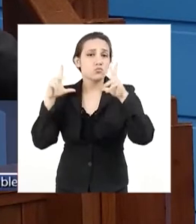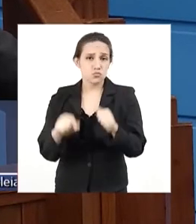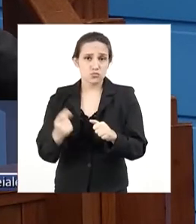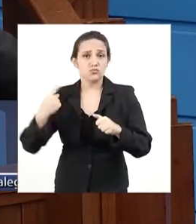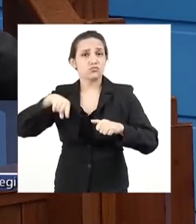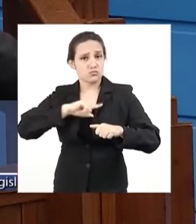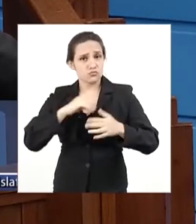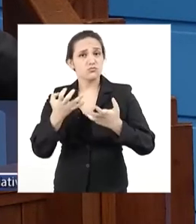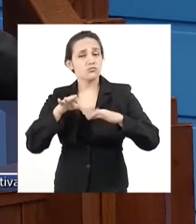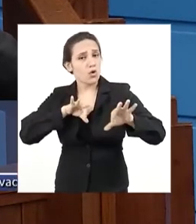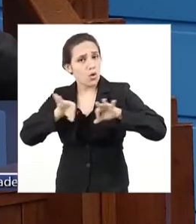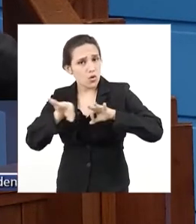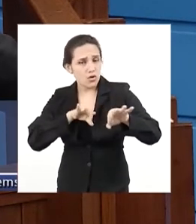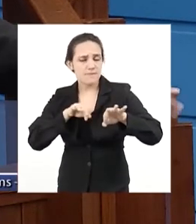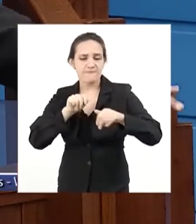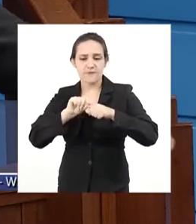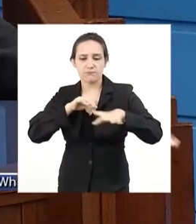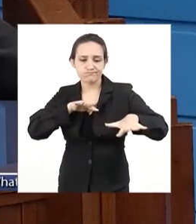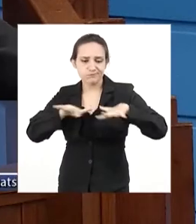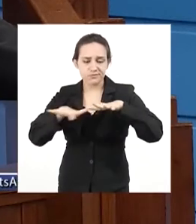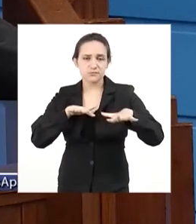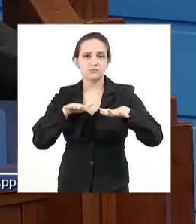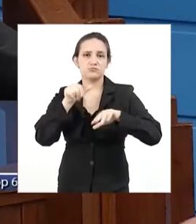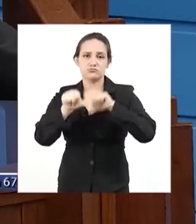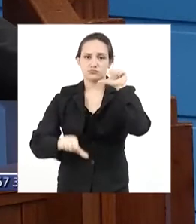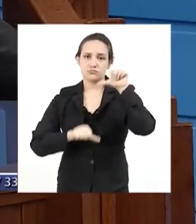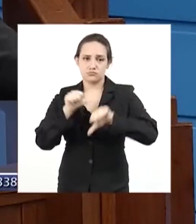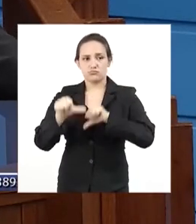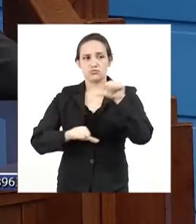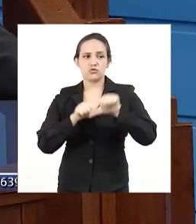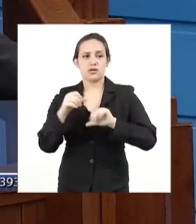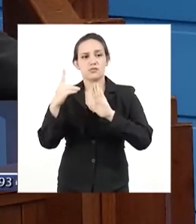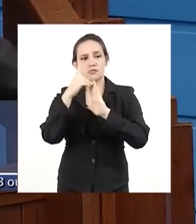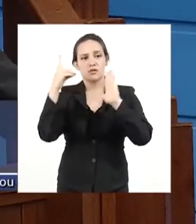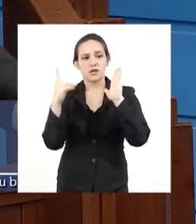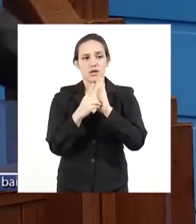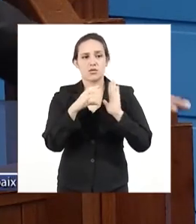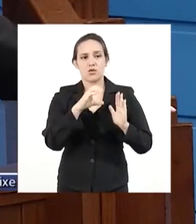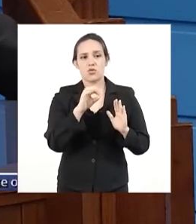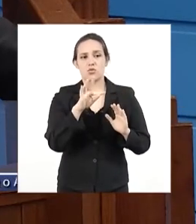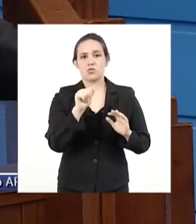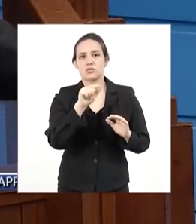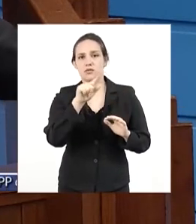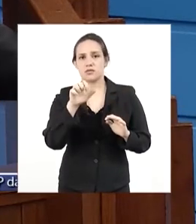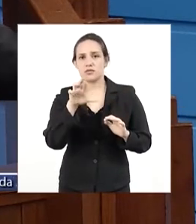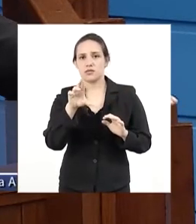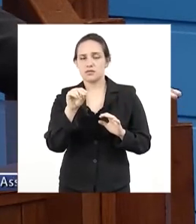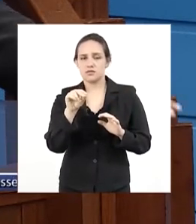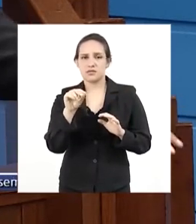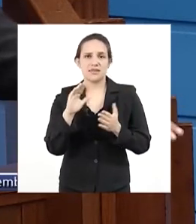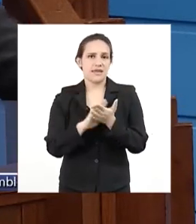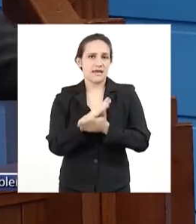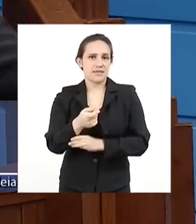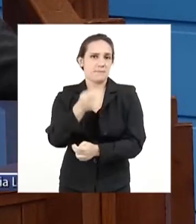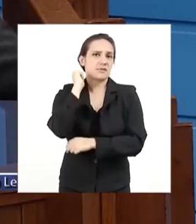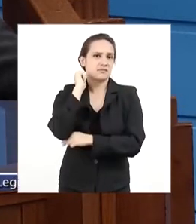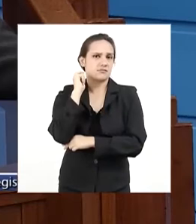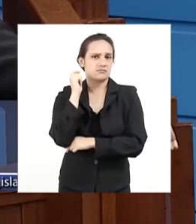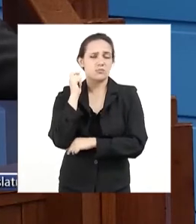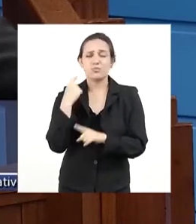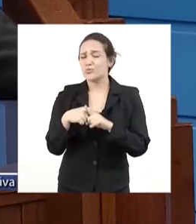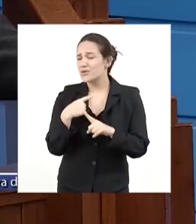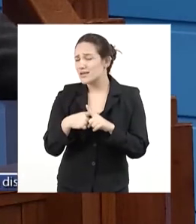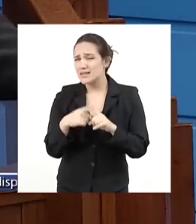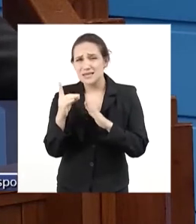reorganizar a mobilização em torno da mudança do decreto 4.0 aqui do Mato Grosso do Sul, da forma como ficou. Não atende.